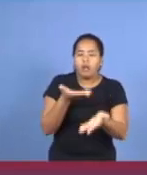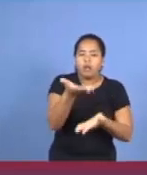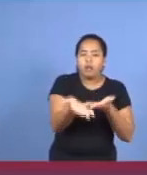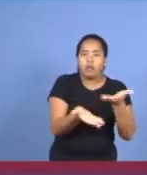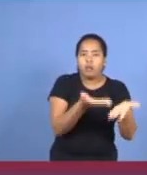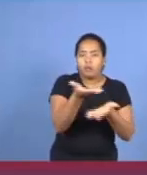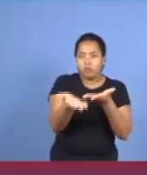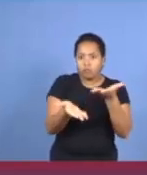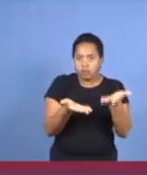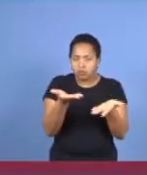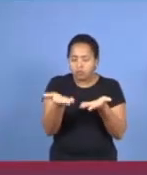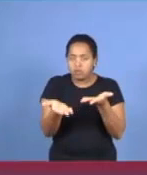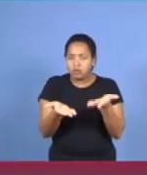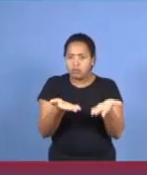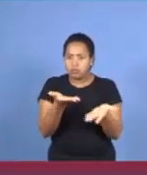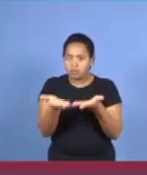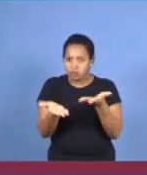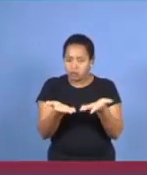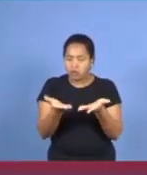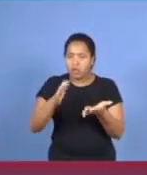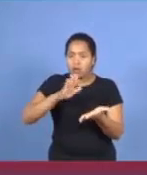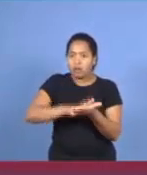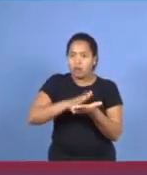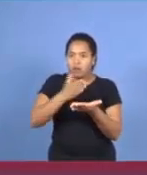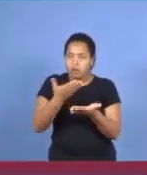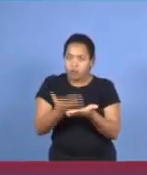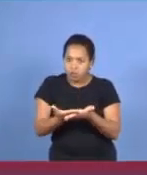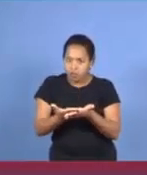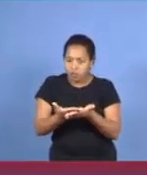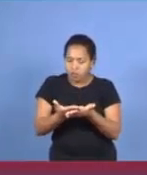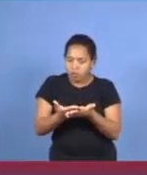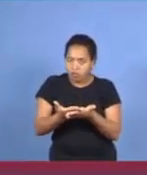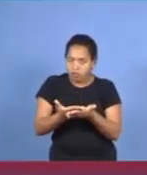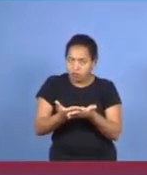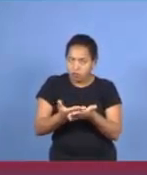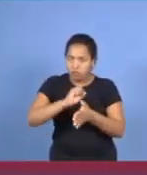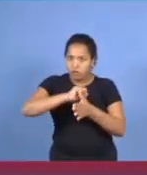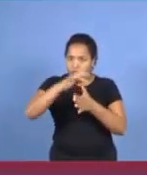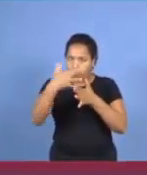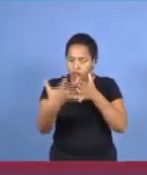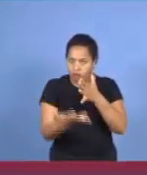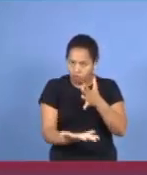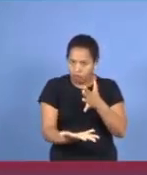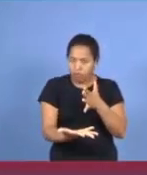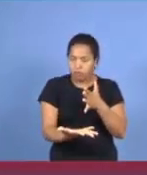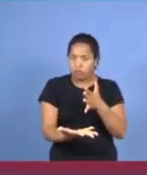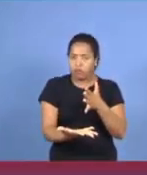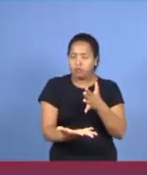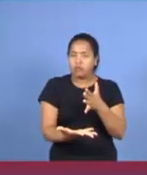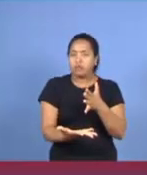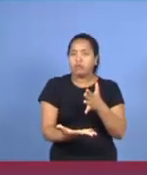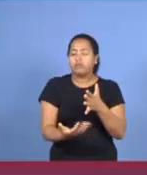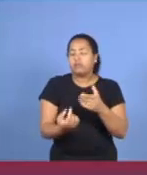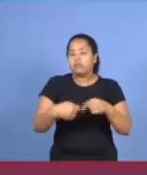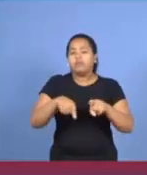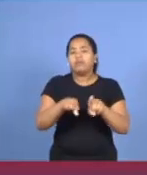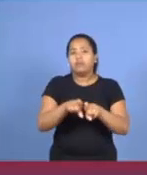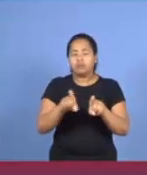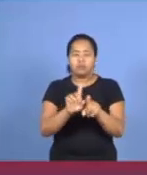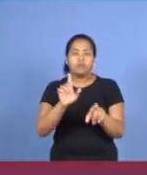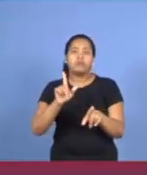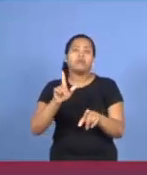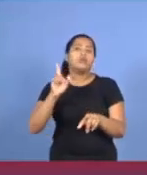dos irmãos, que são intérpretes de Libras, Língua Brasileira de Sinais, e para os irmãos